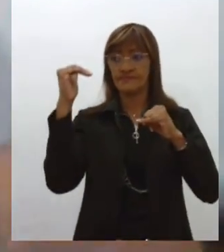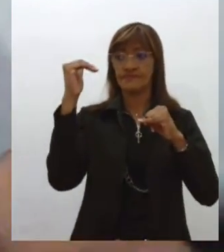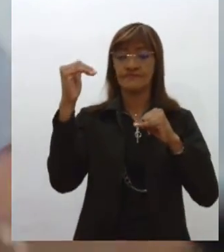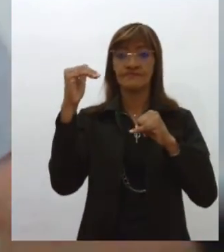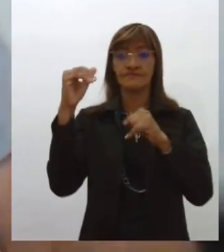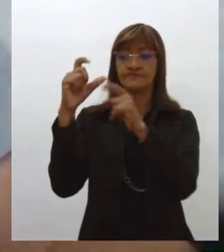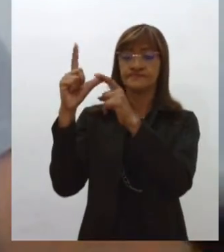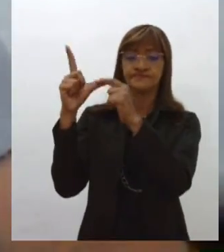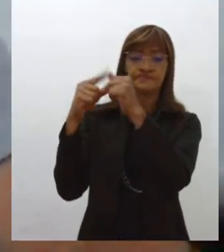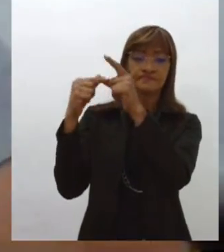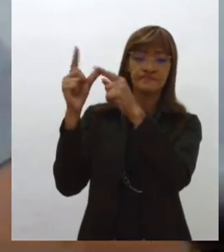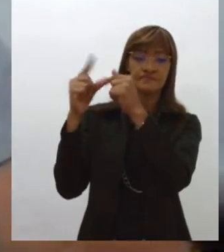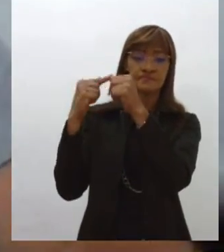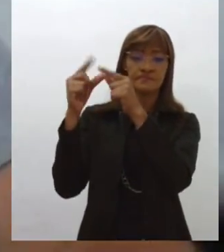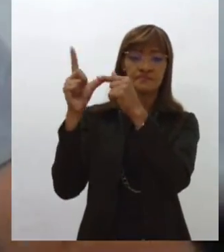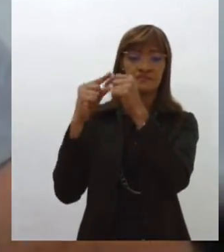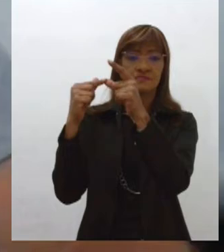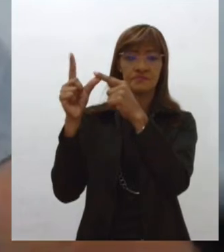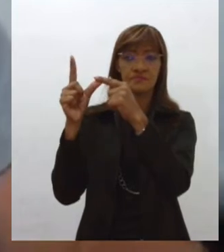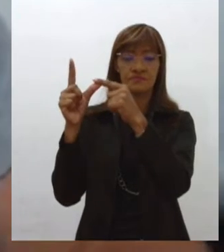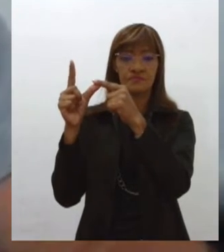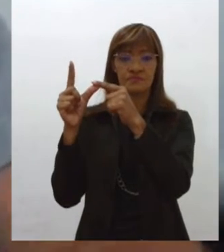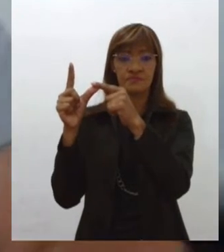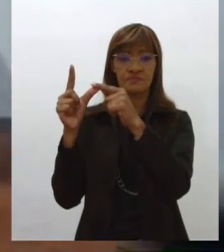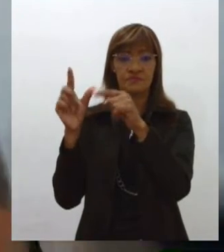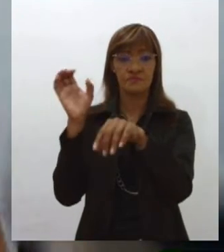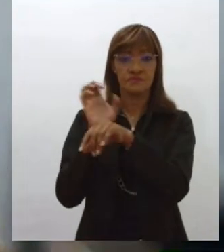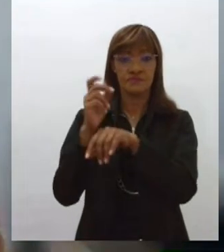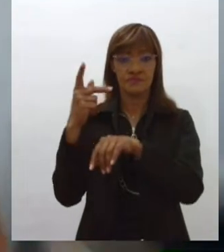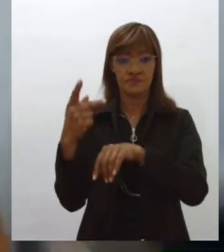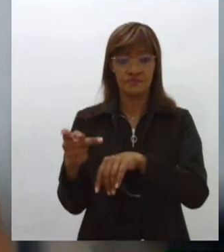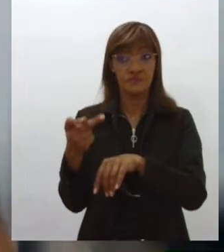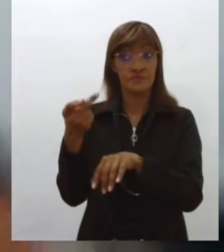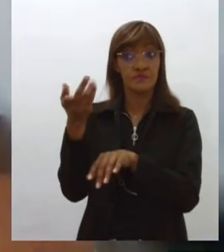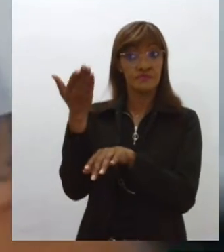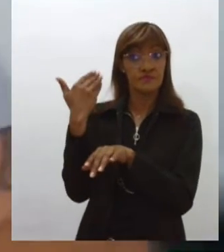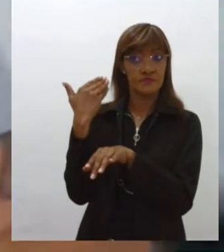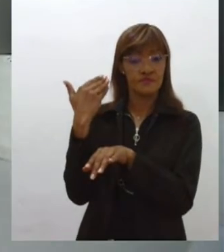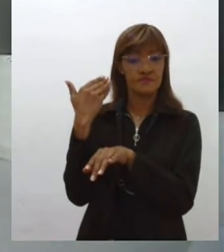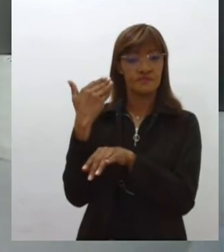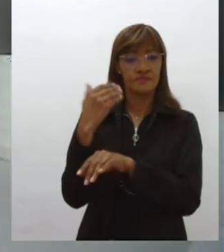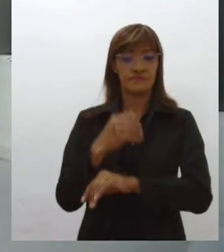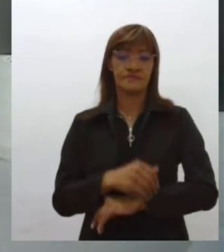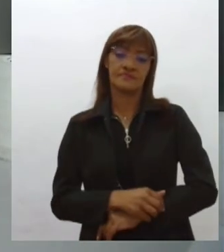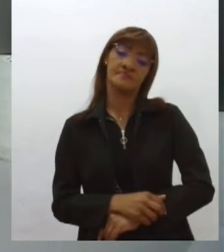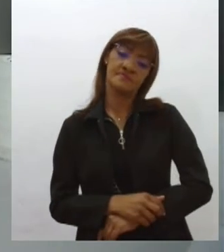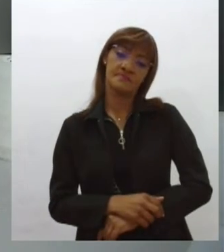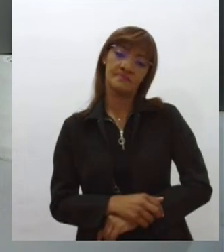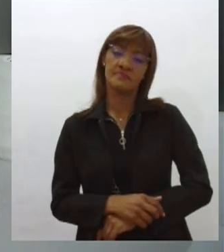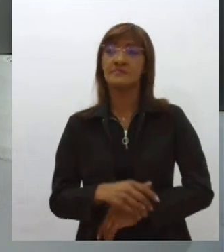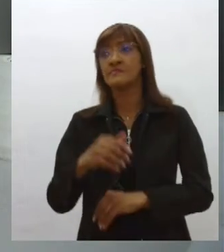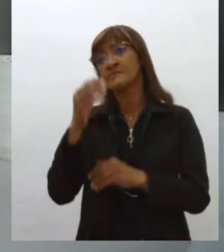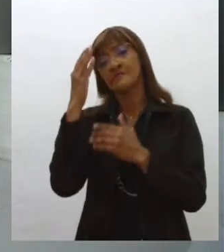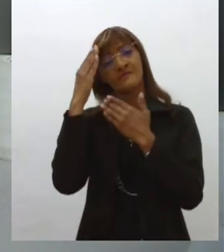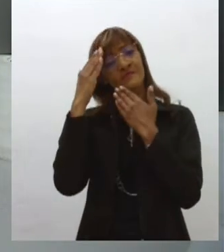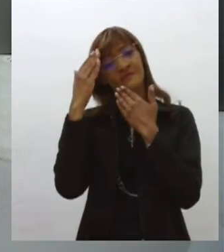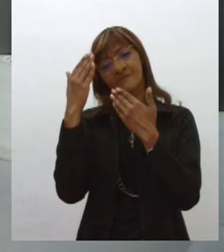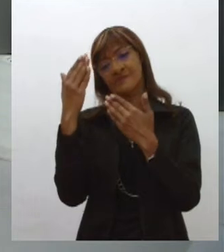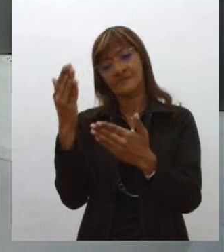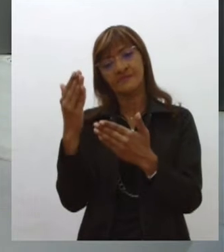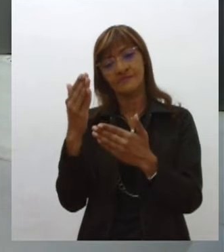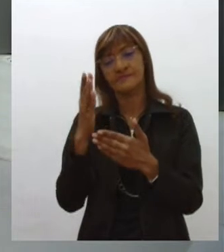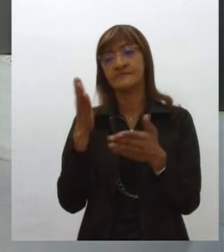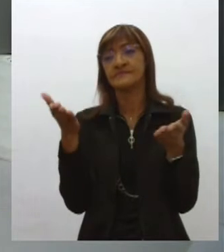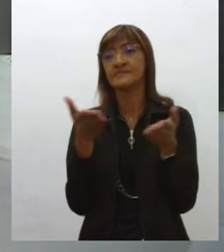e o maior estado do território brasileiro à época. Igor, muito obrigada, viu, pela sua participação aqui com a